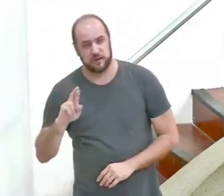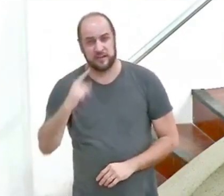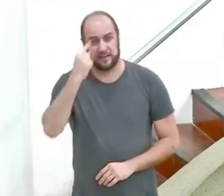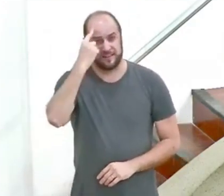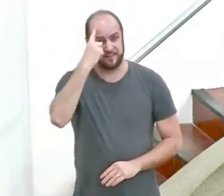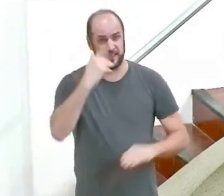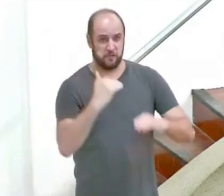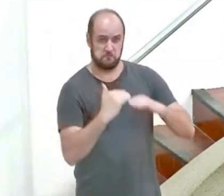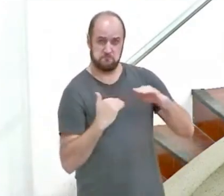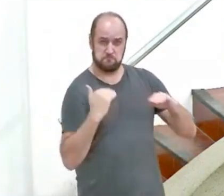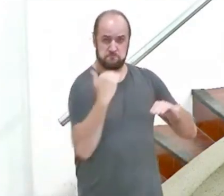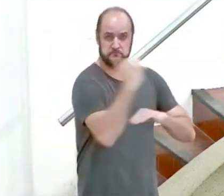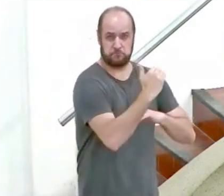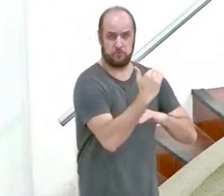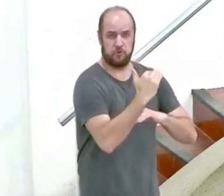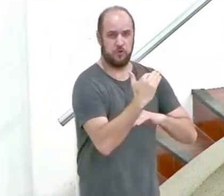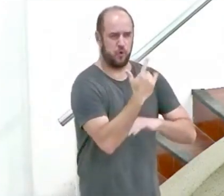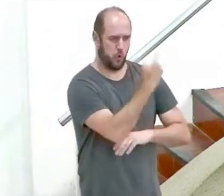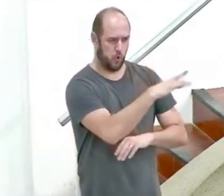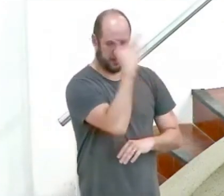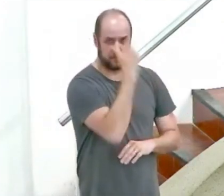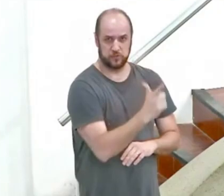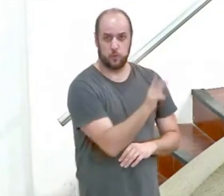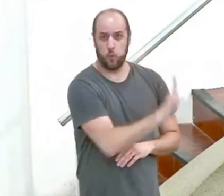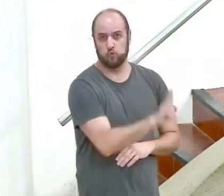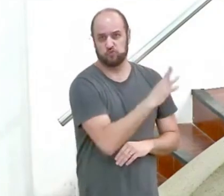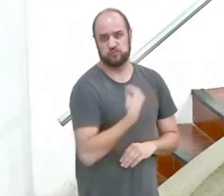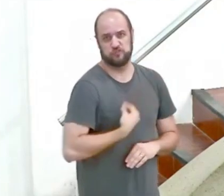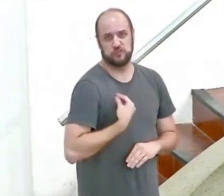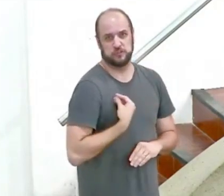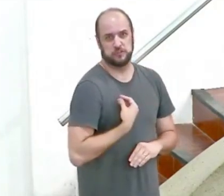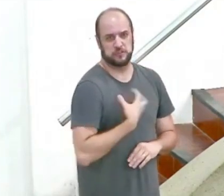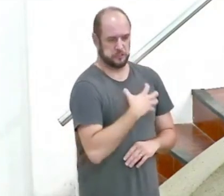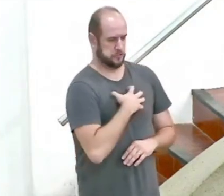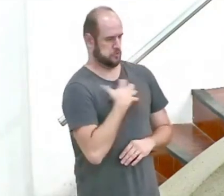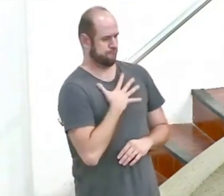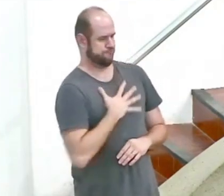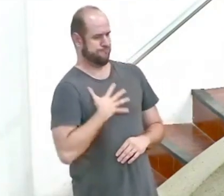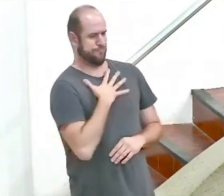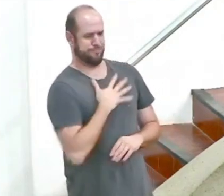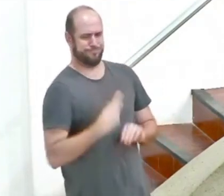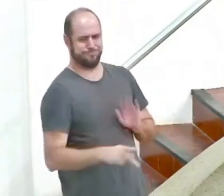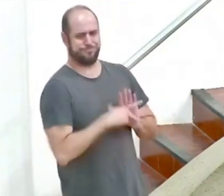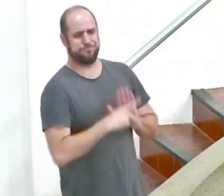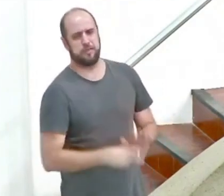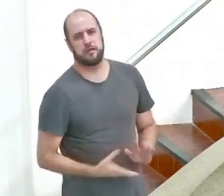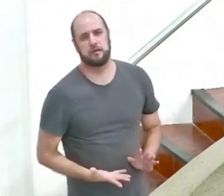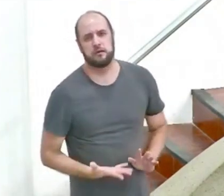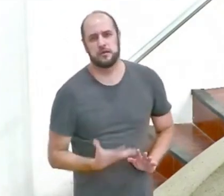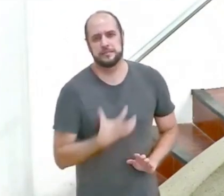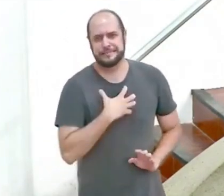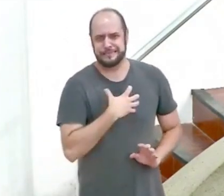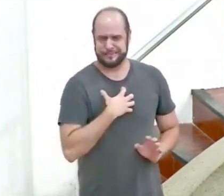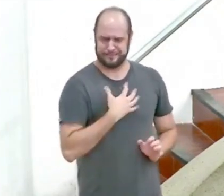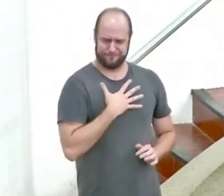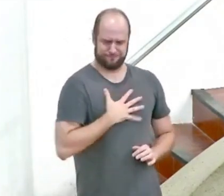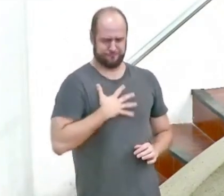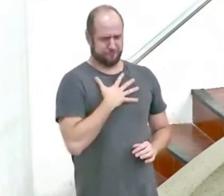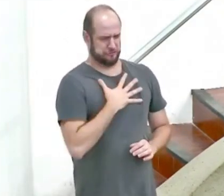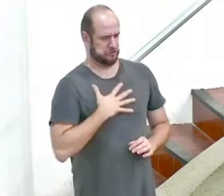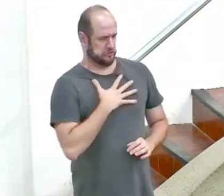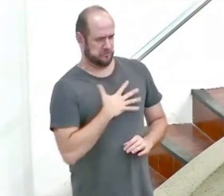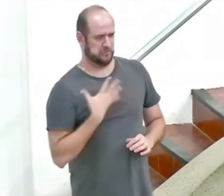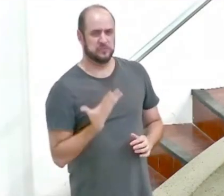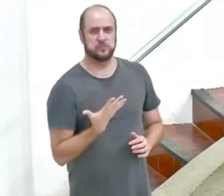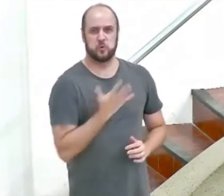para a satisfação própria. Usar uma pessoa para que você se sinta melhor consigo mesmo e obtenha o prazer que